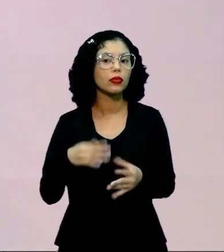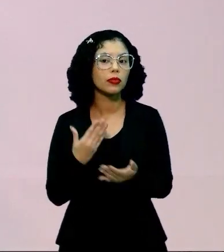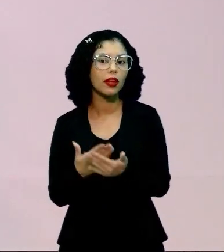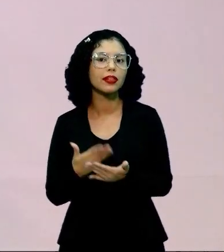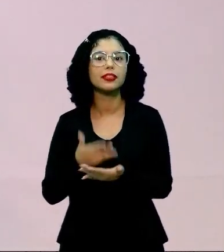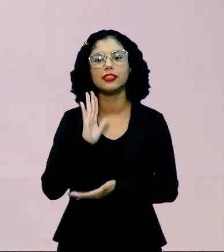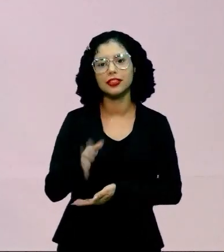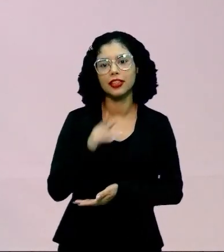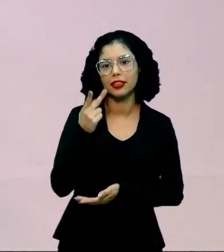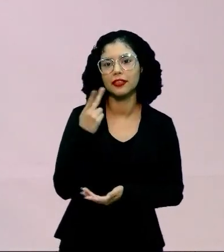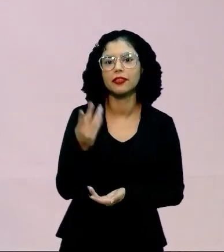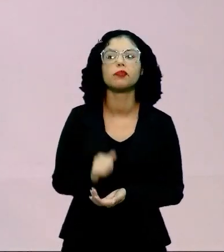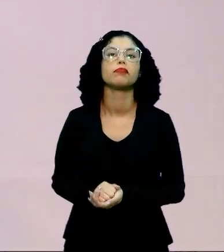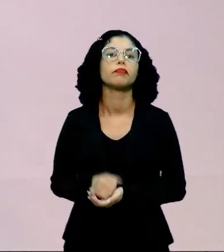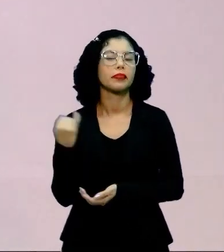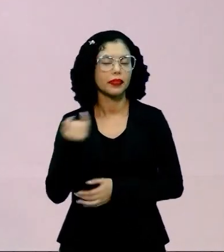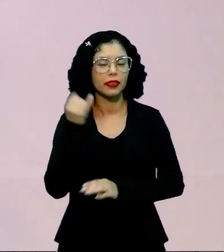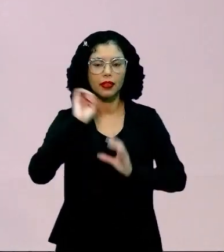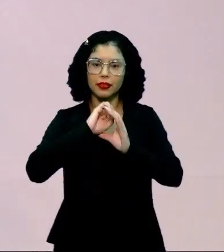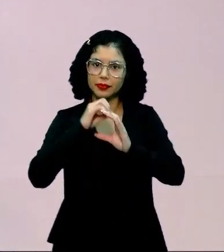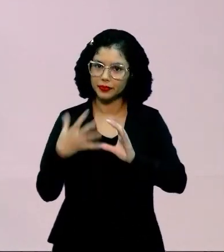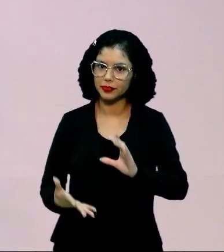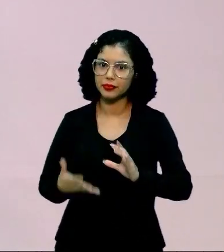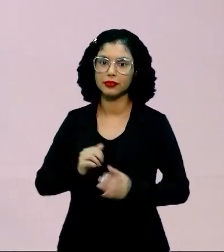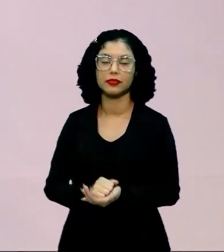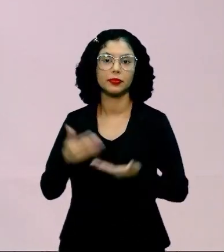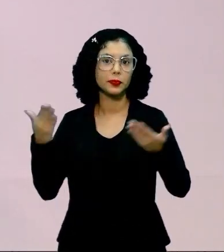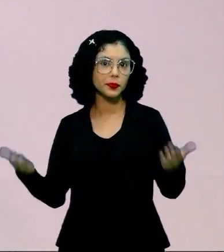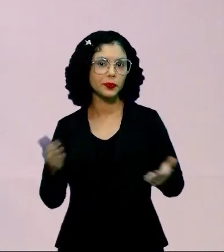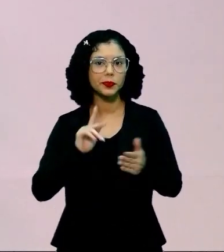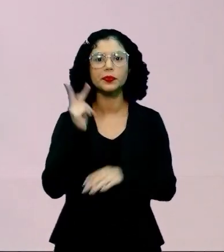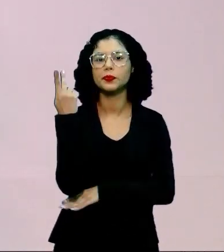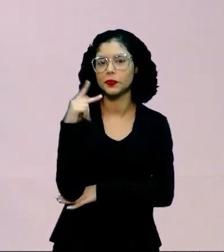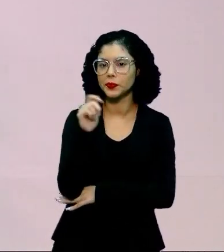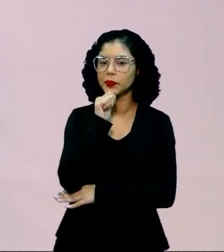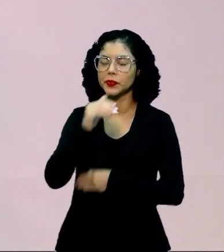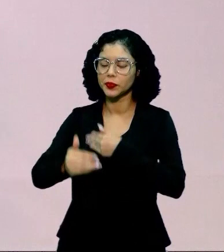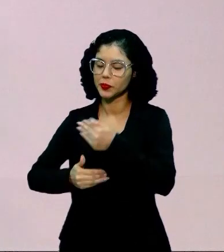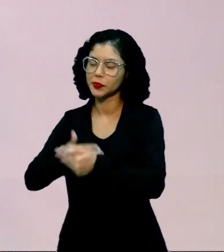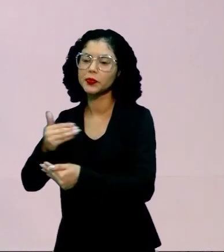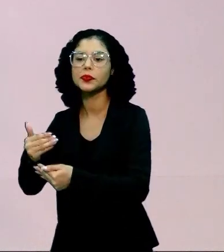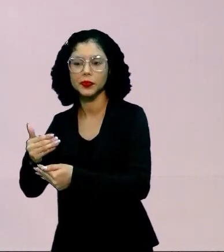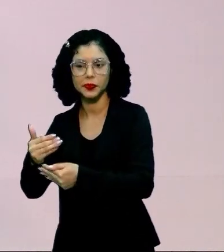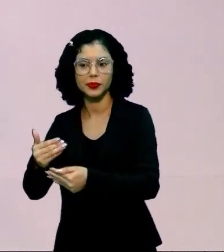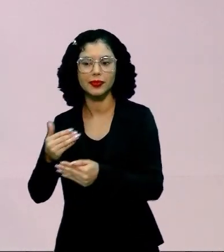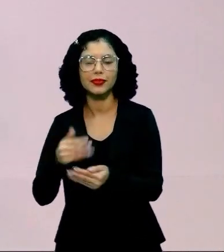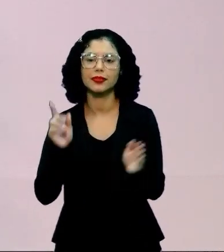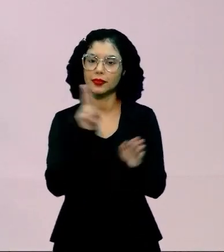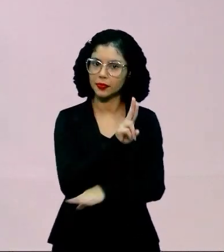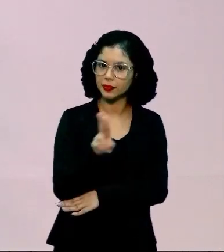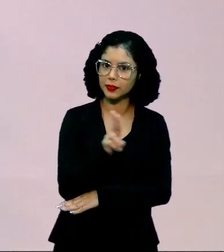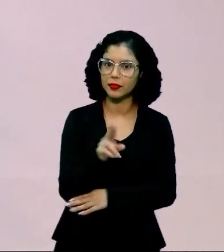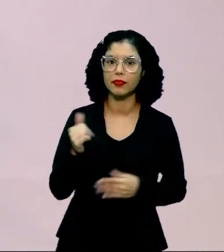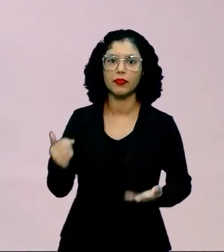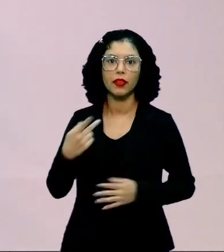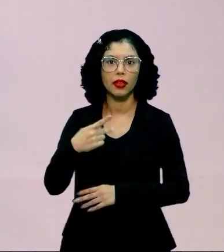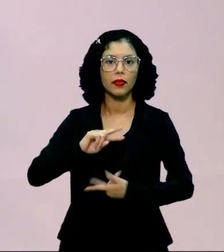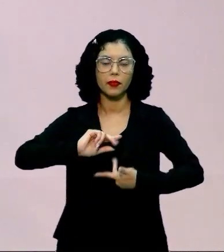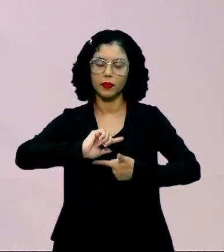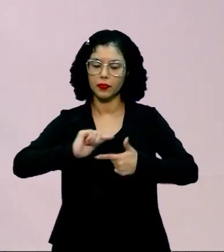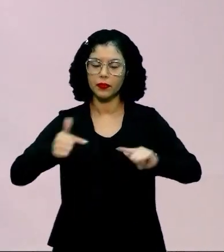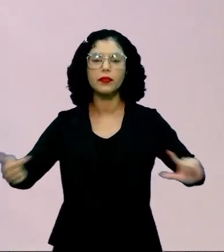já falamos acerca das principais características desse período de transição que vai ser chamado de pré